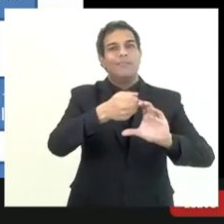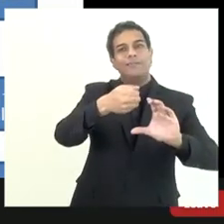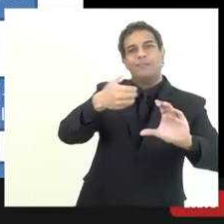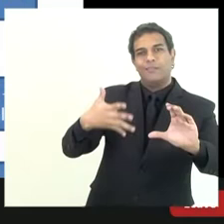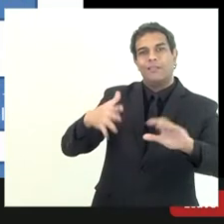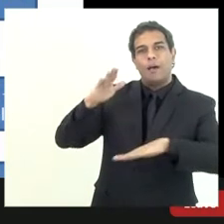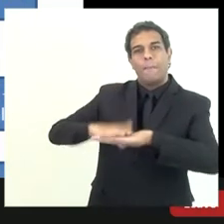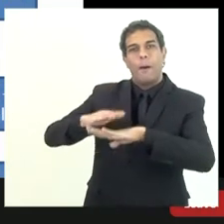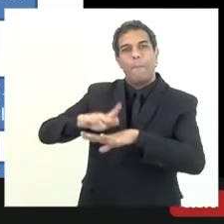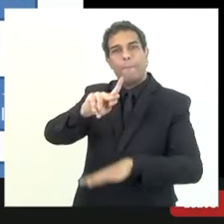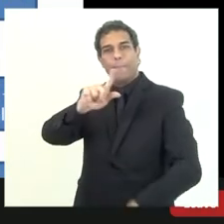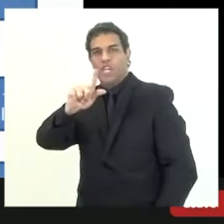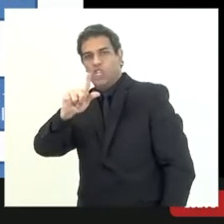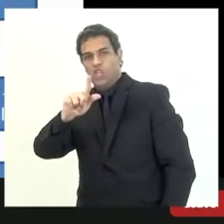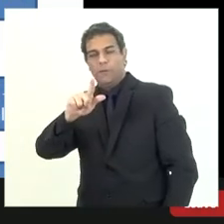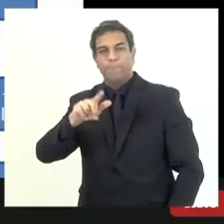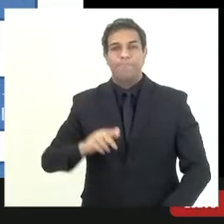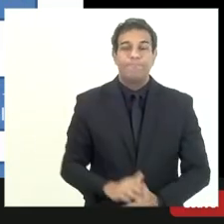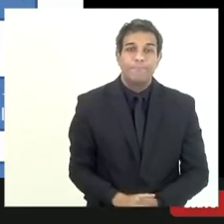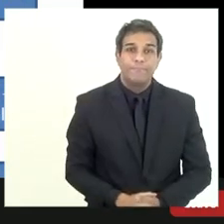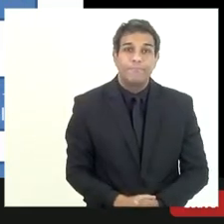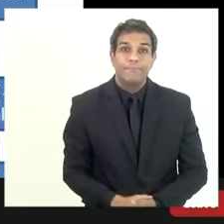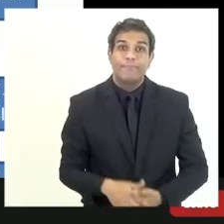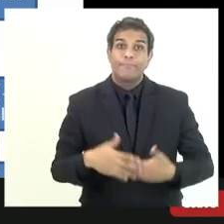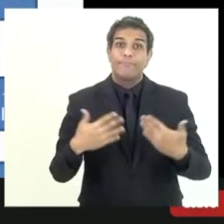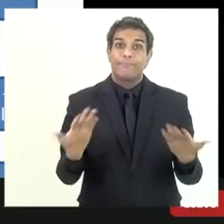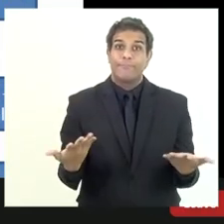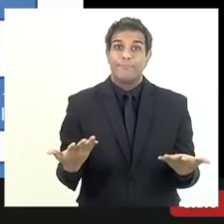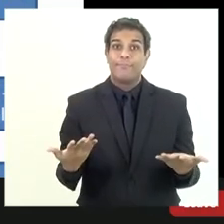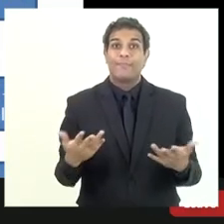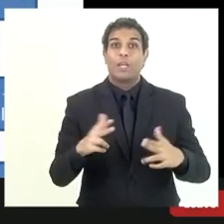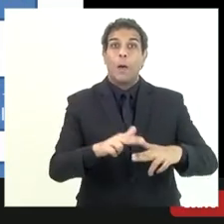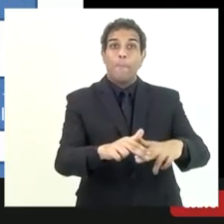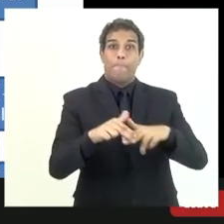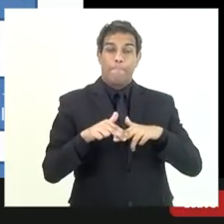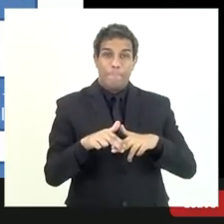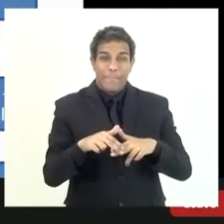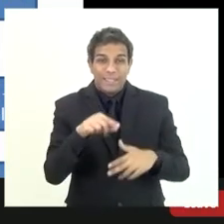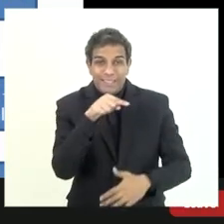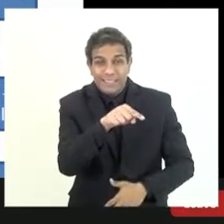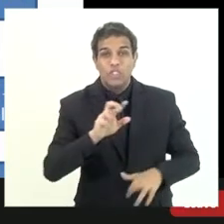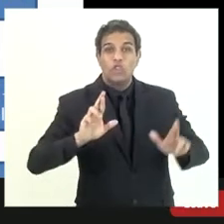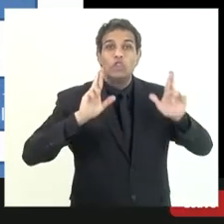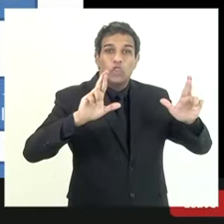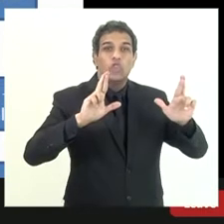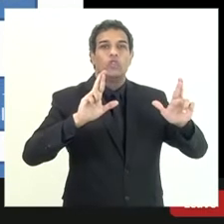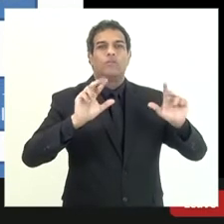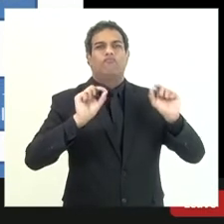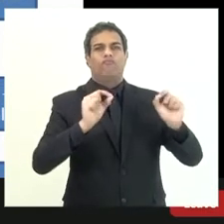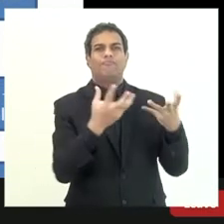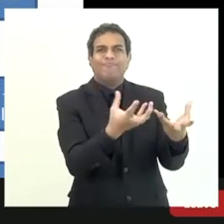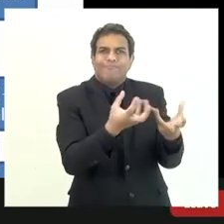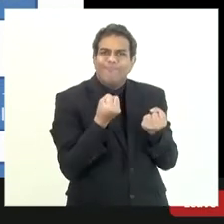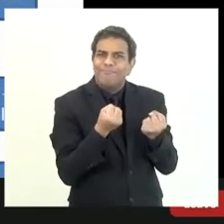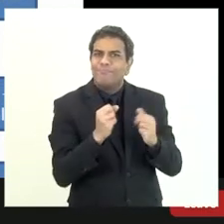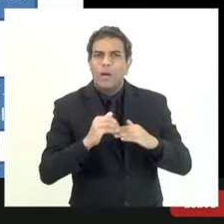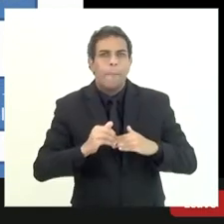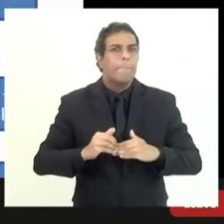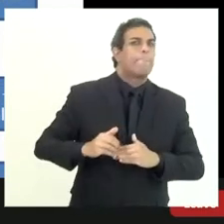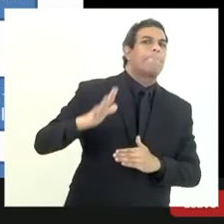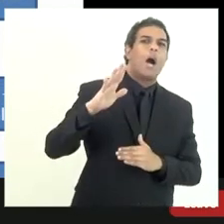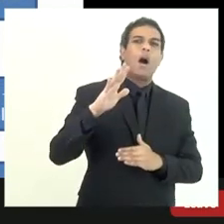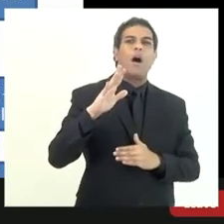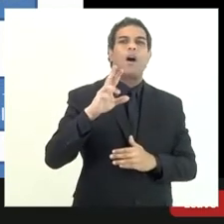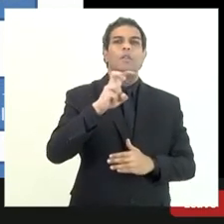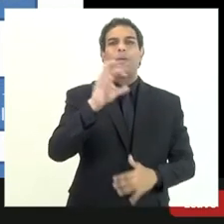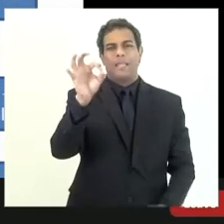que foi estabelecido pela PGE né então a partir do momento em que eu tenho uma expectativa de recebimento maior do que